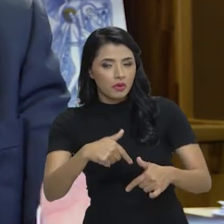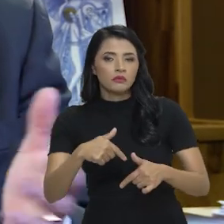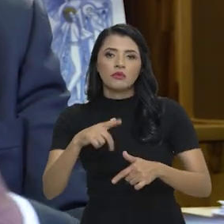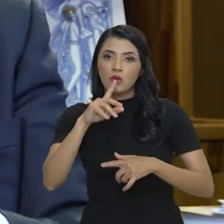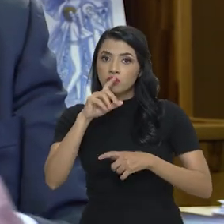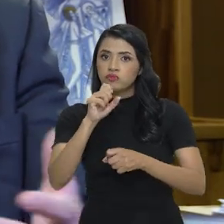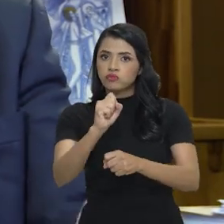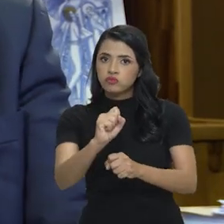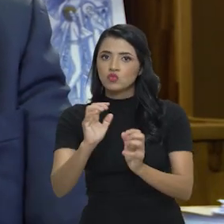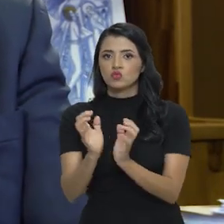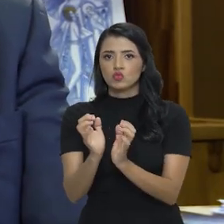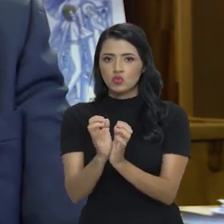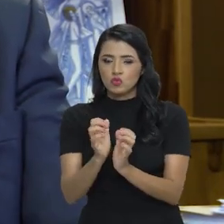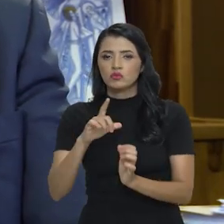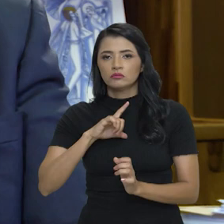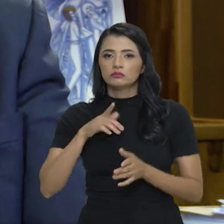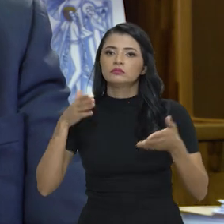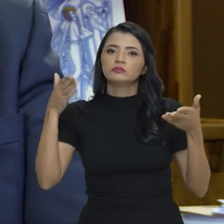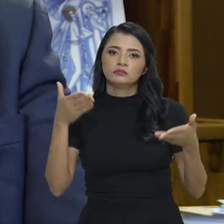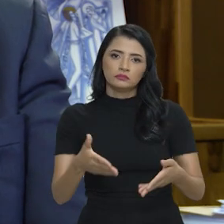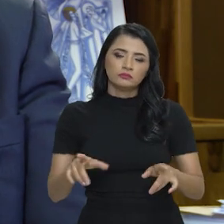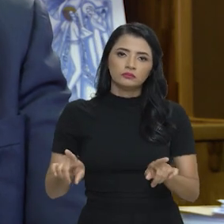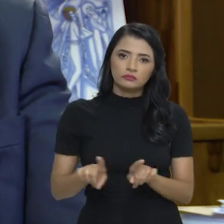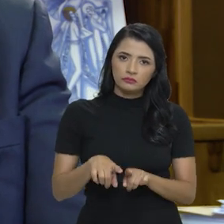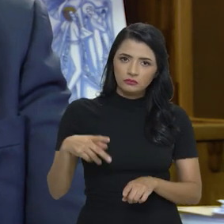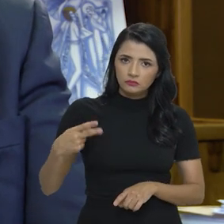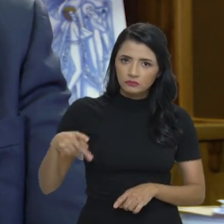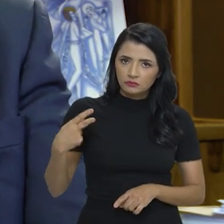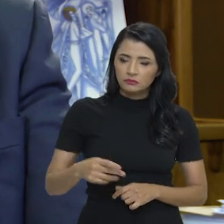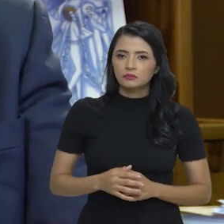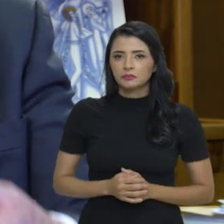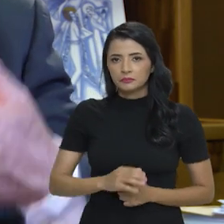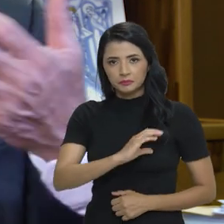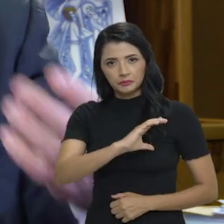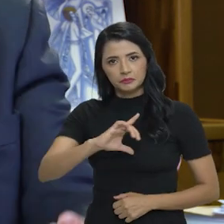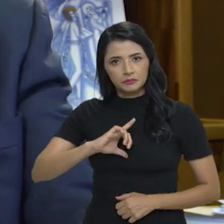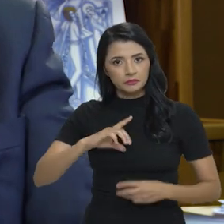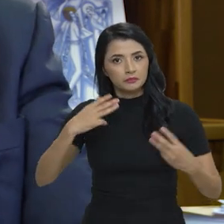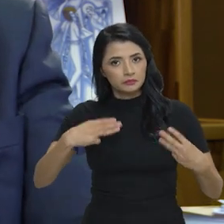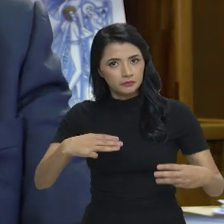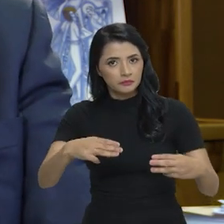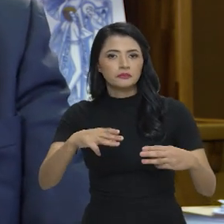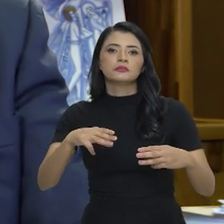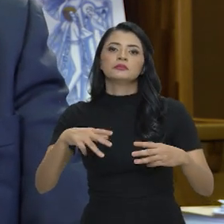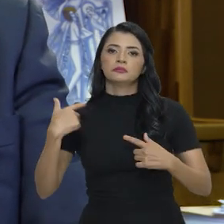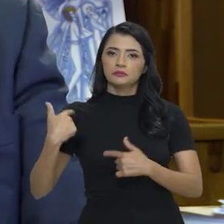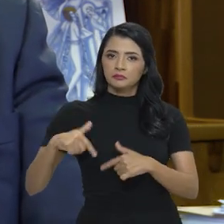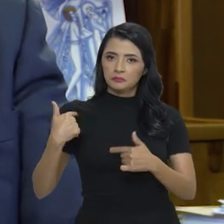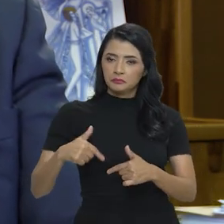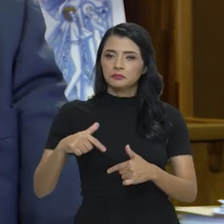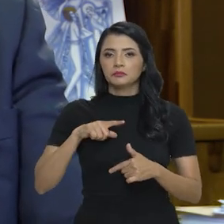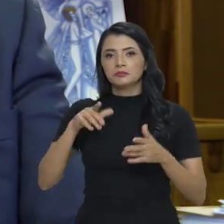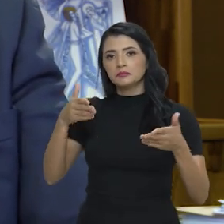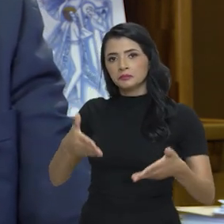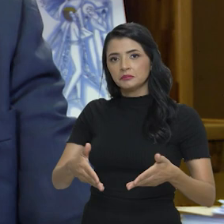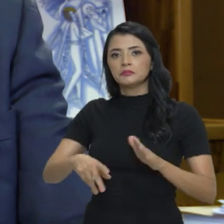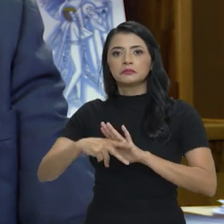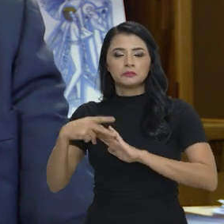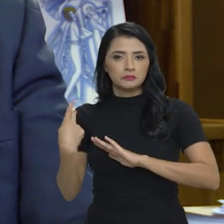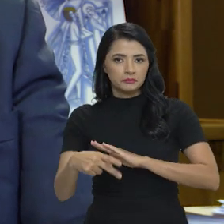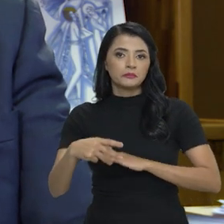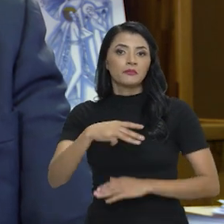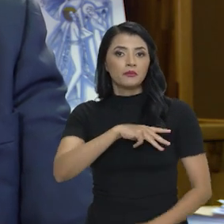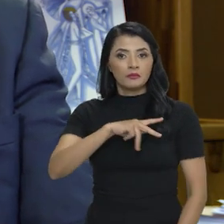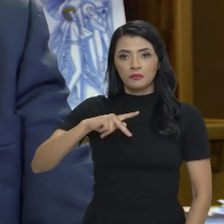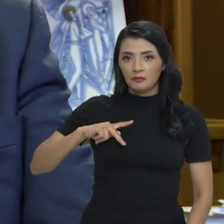é uma força-tarefa conjugada com a participação do Ministério, coordenada pelo Ministério do Trabalho, a participação